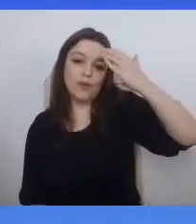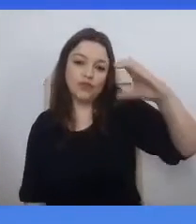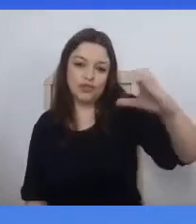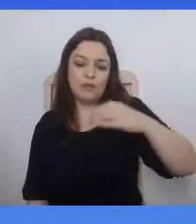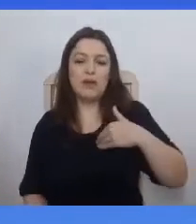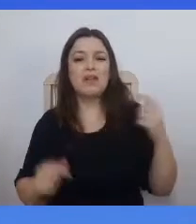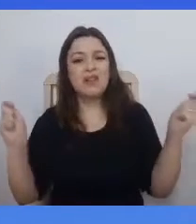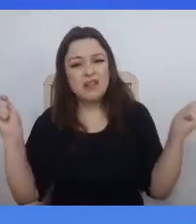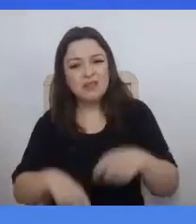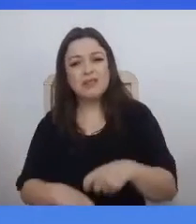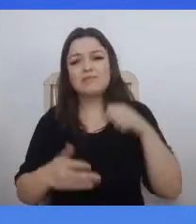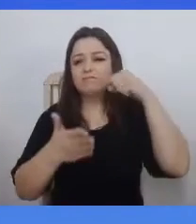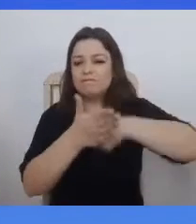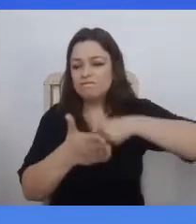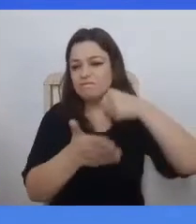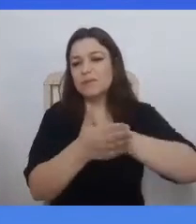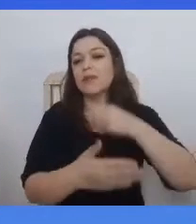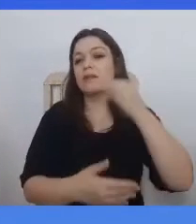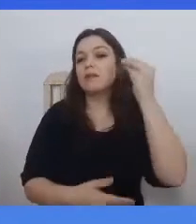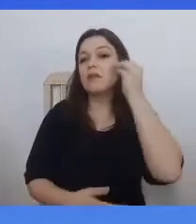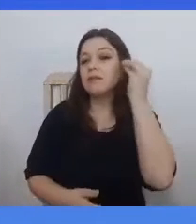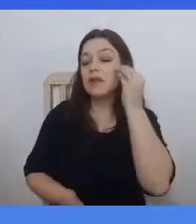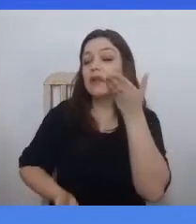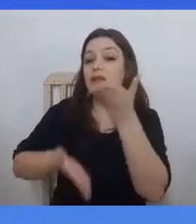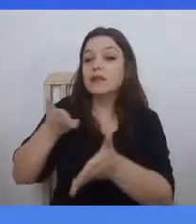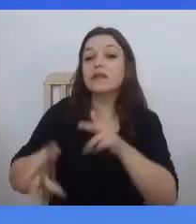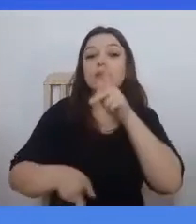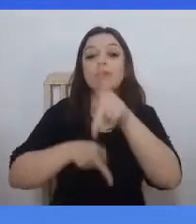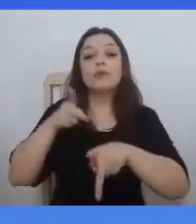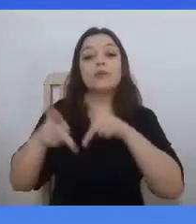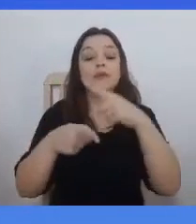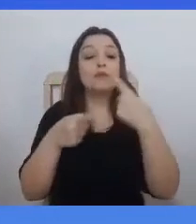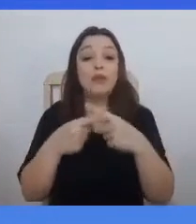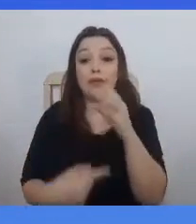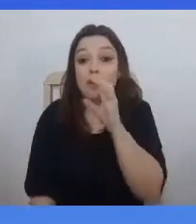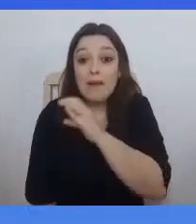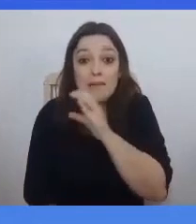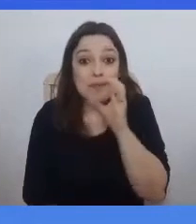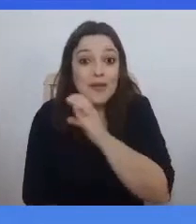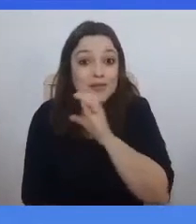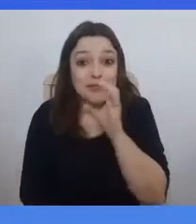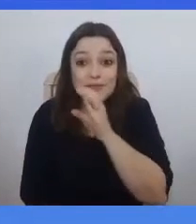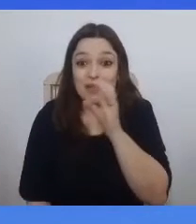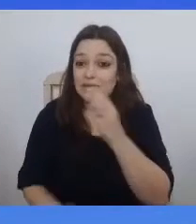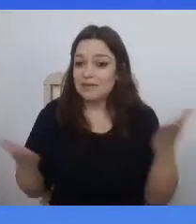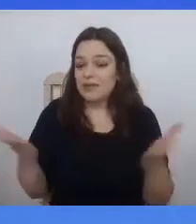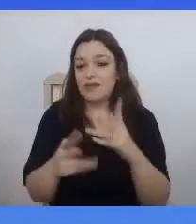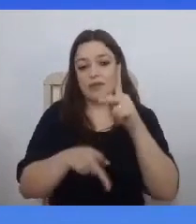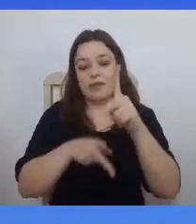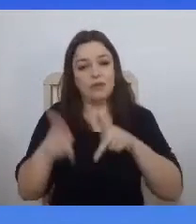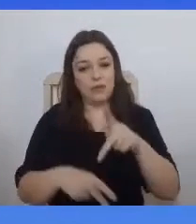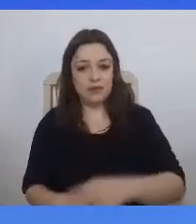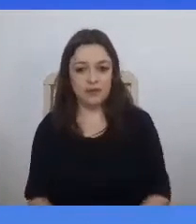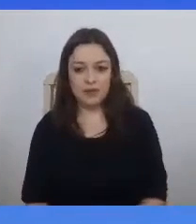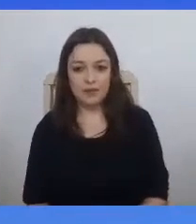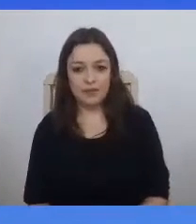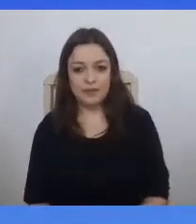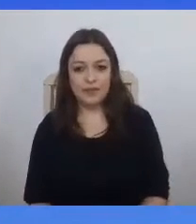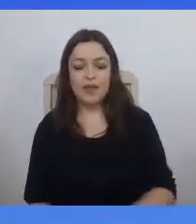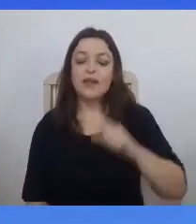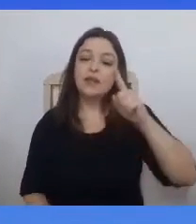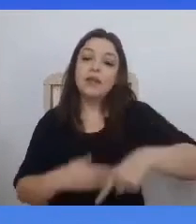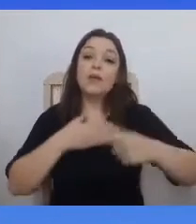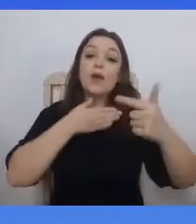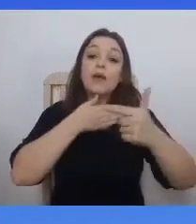essa população que, nesse momento, está numa absoluta emergência. Que esse papel, os detratores do presente,